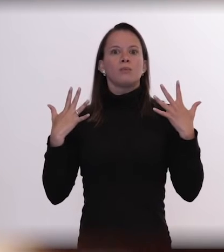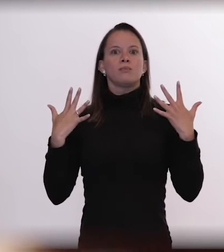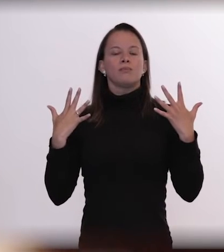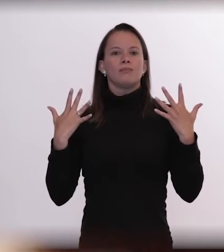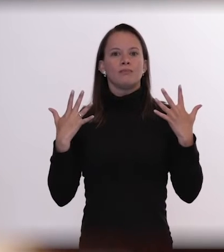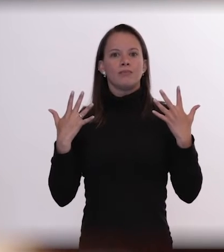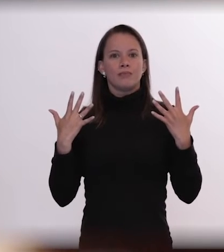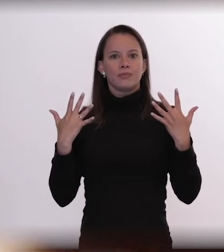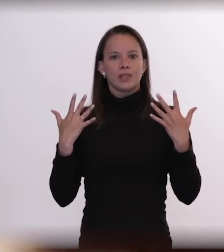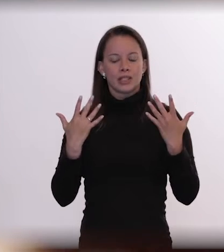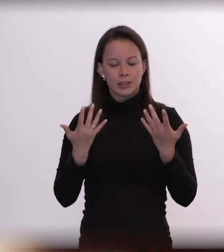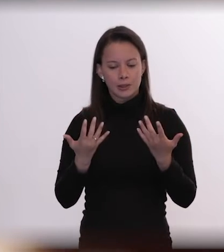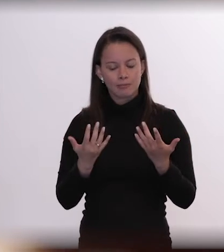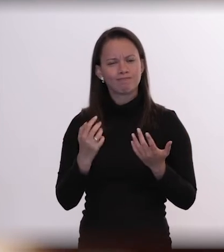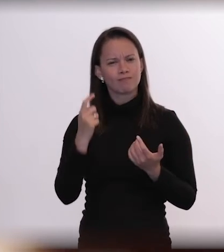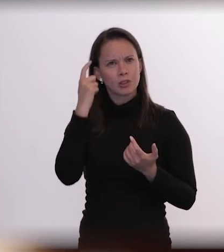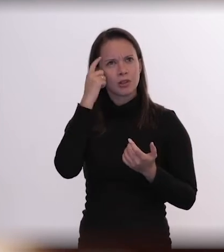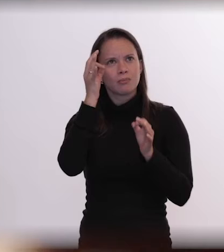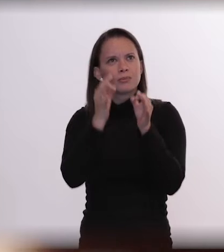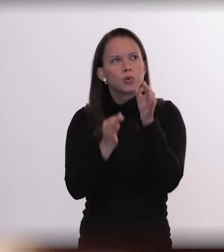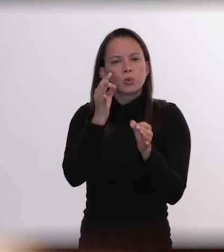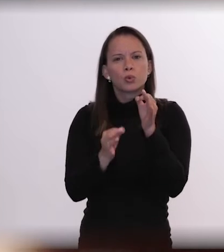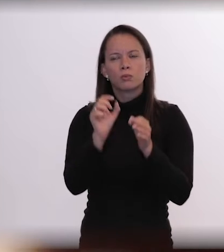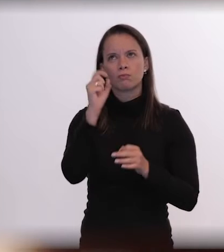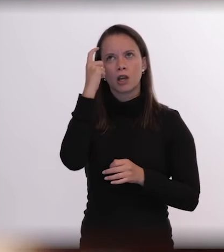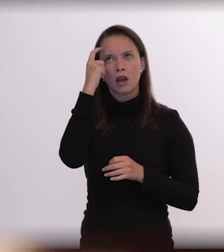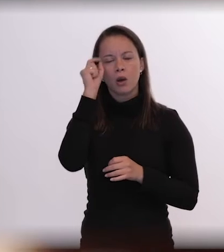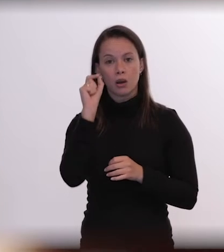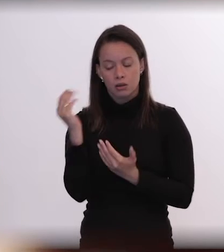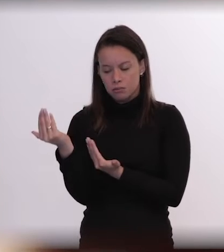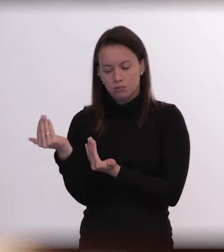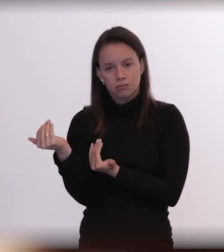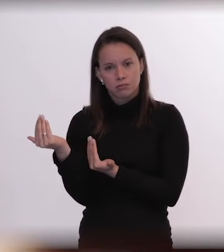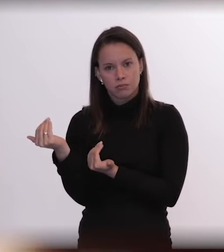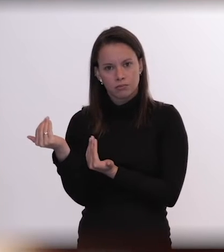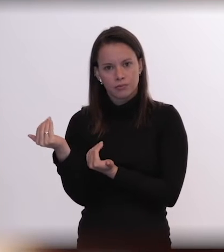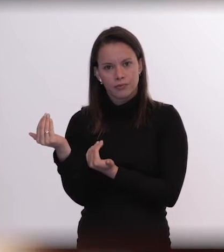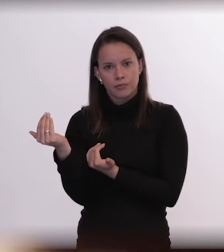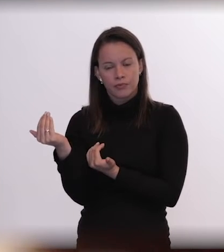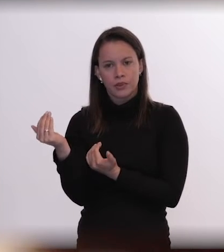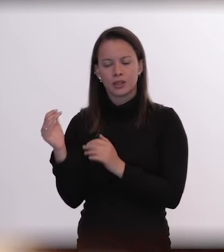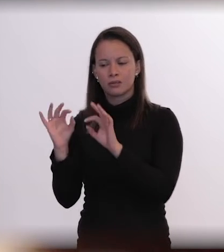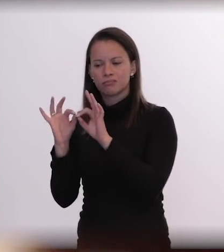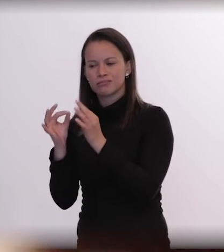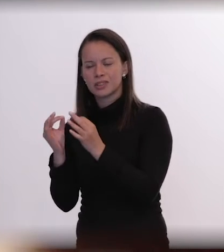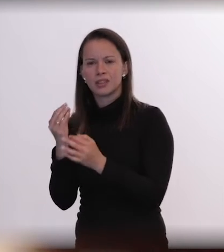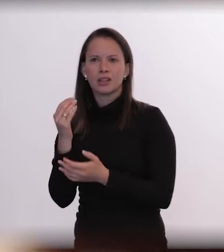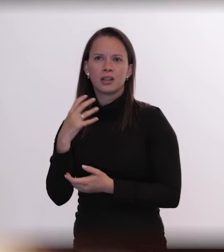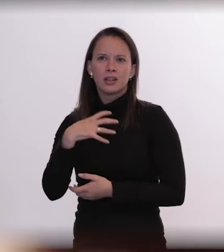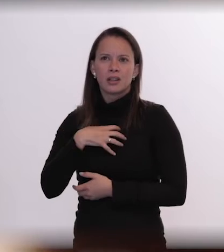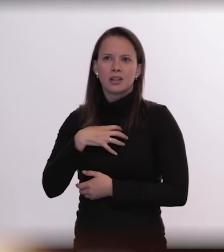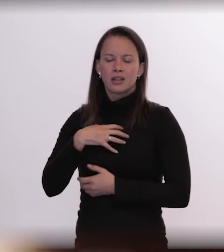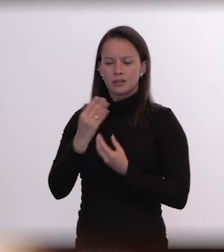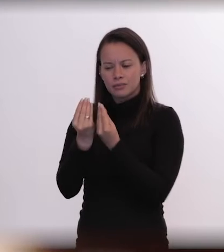Eu acho que é muito justo a gente fazer a hipótese de que os adolescentes são os mais vulneráveis. Eles estão num